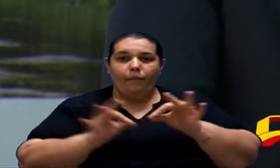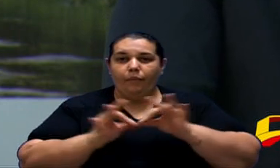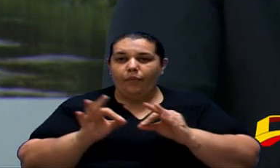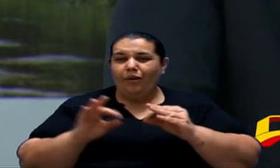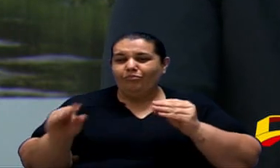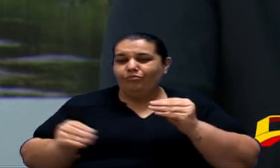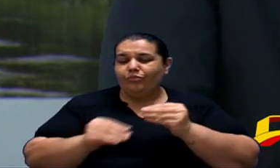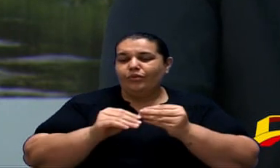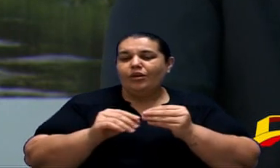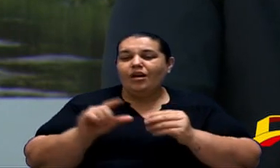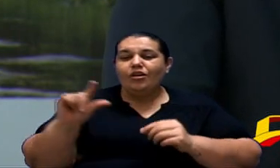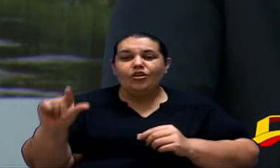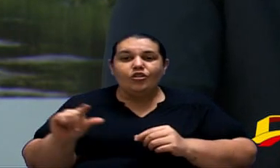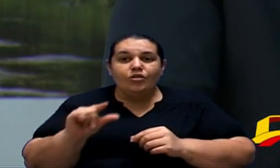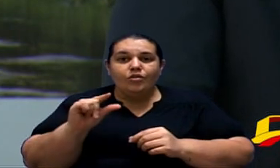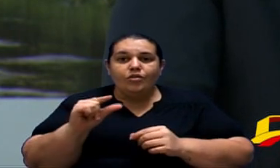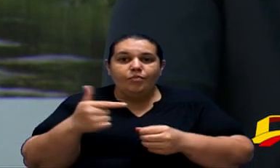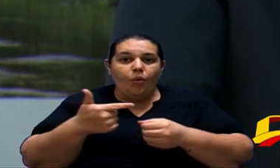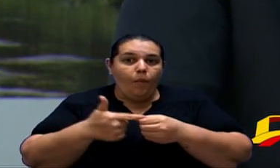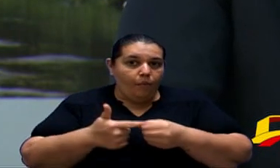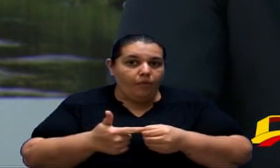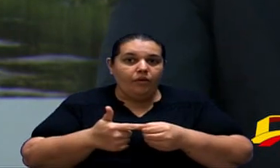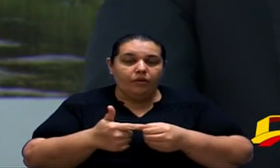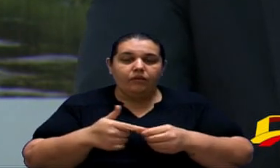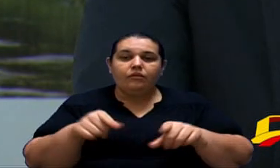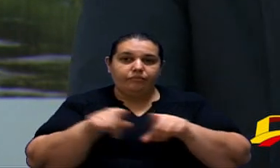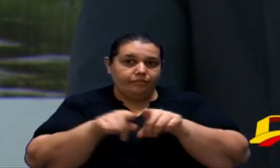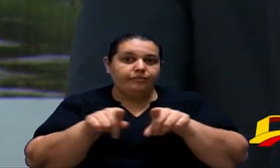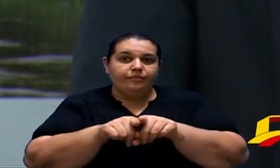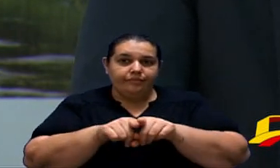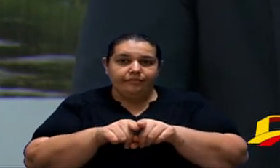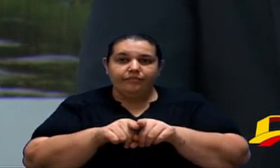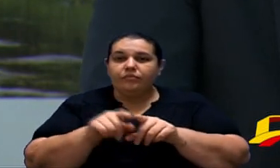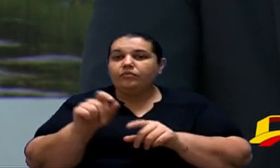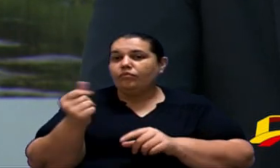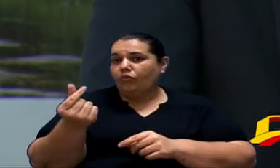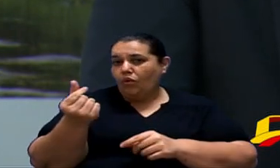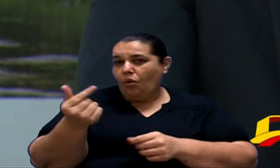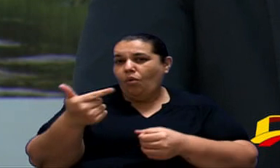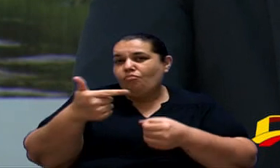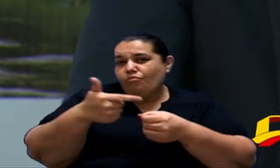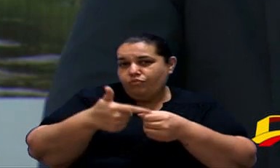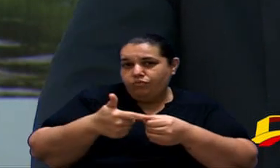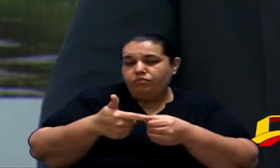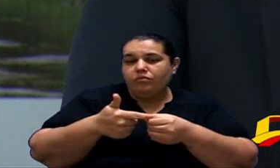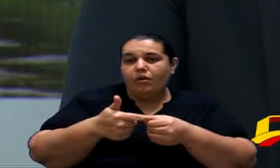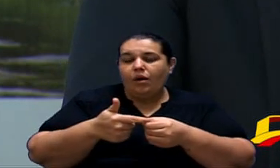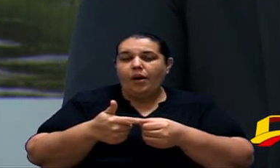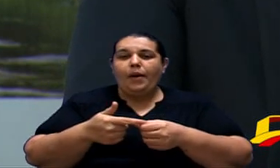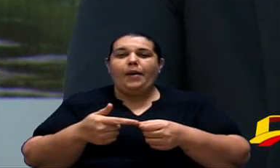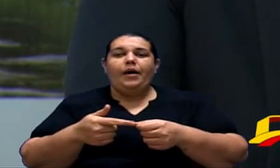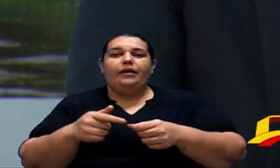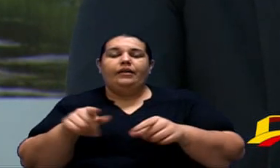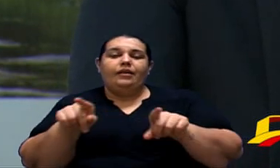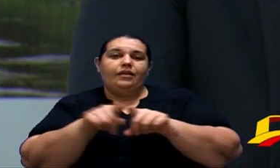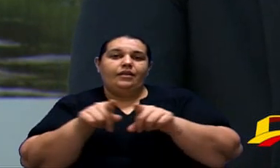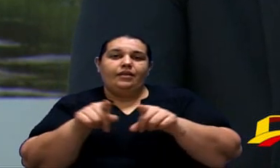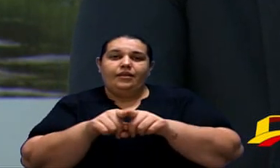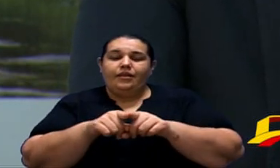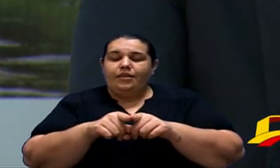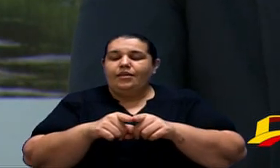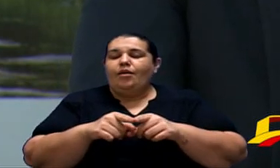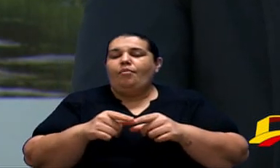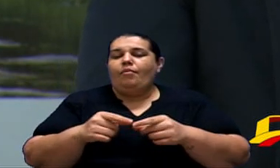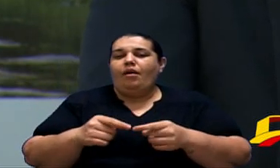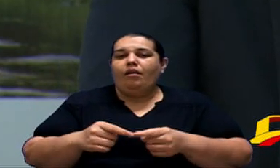reduzir o preço dos combustíveis e que também haveria uma modernização de uma forma geral.